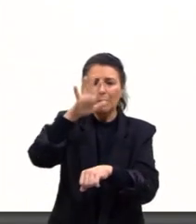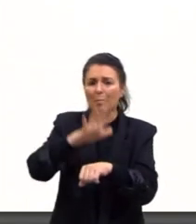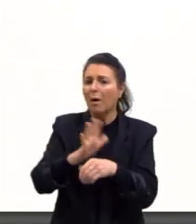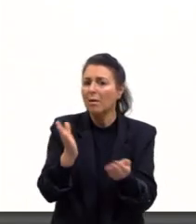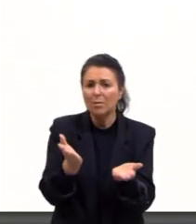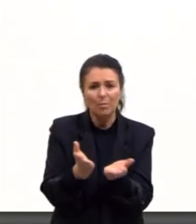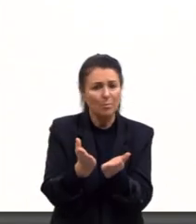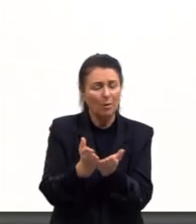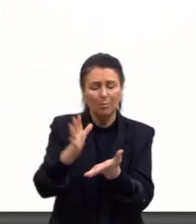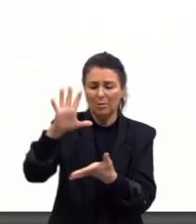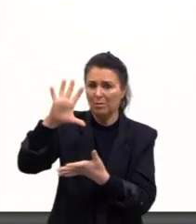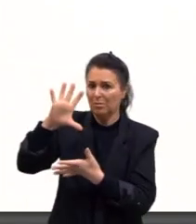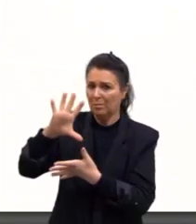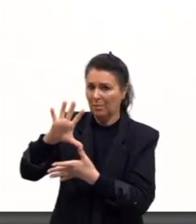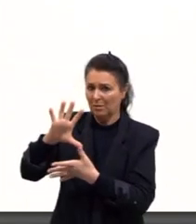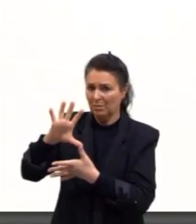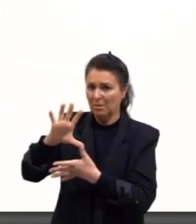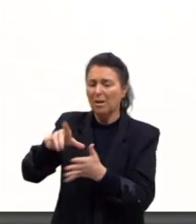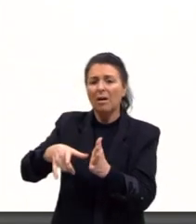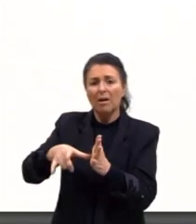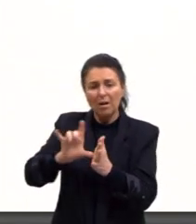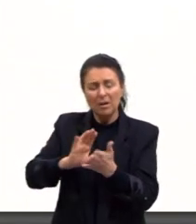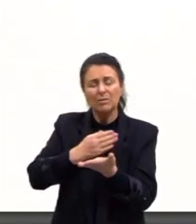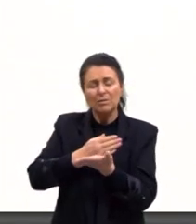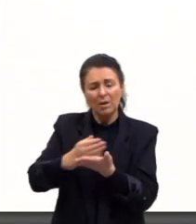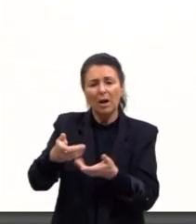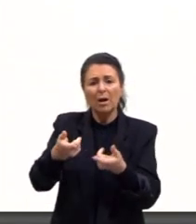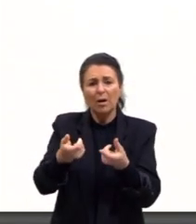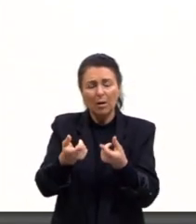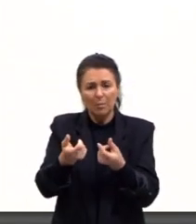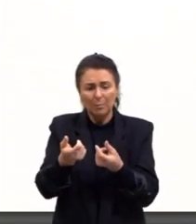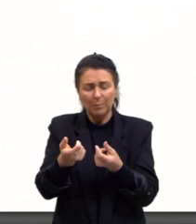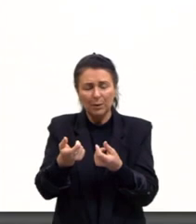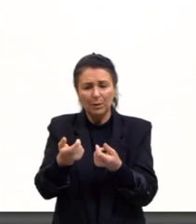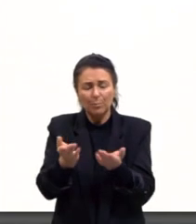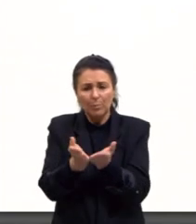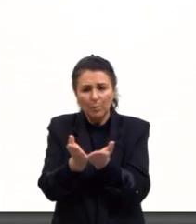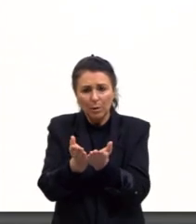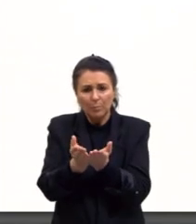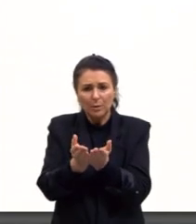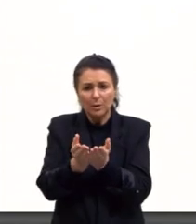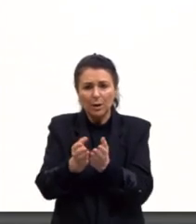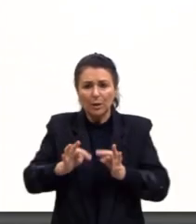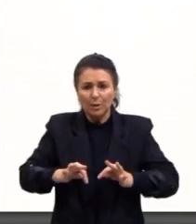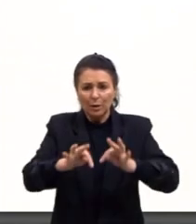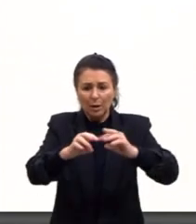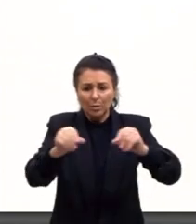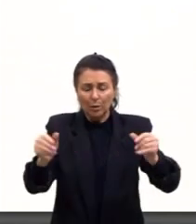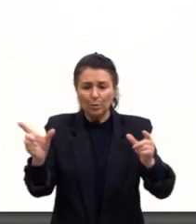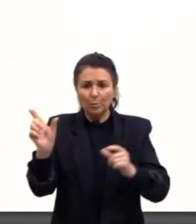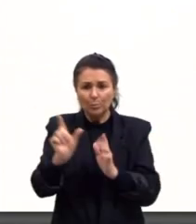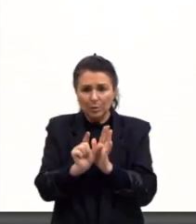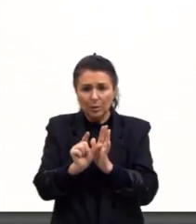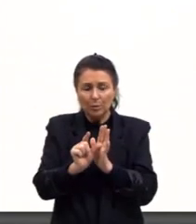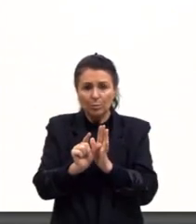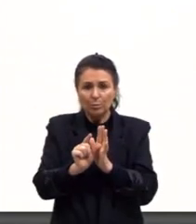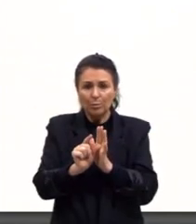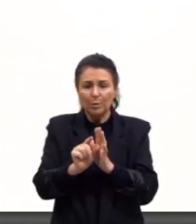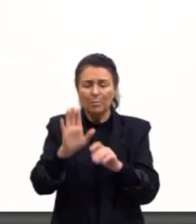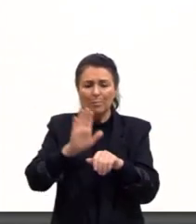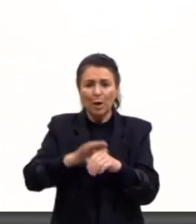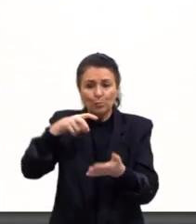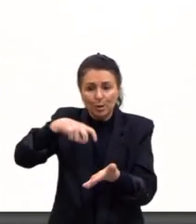Eles já tinham poucas condições, um território muito pequeno e ainda foram castigados por essa multa enorme.